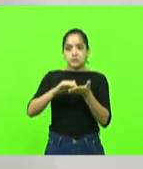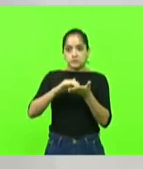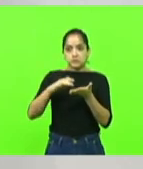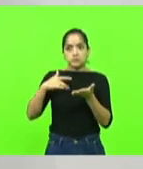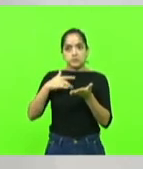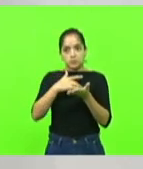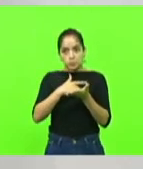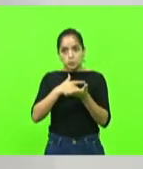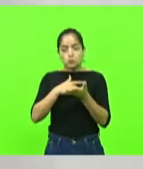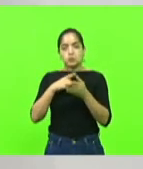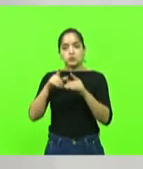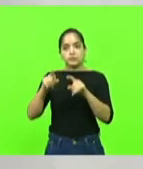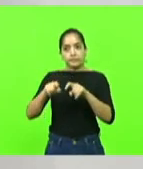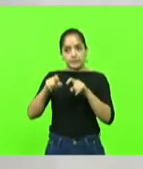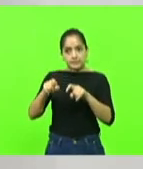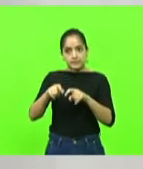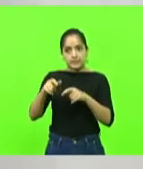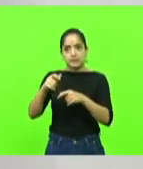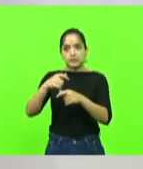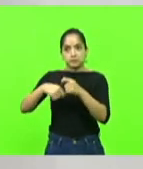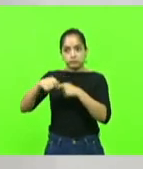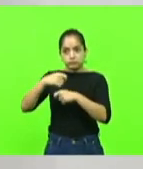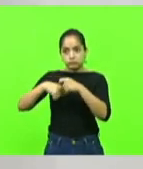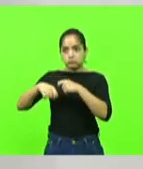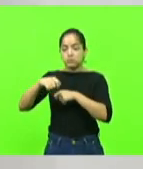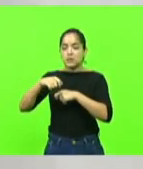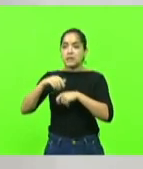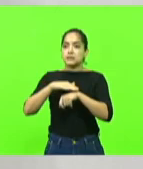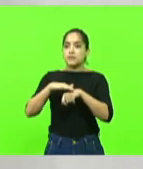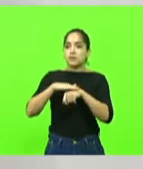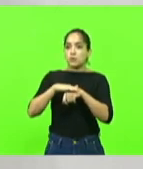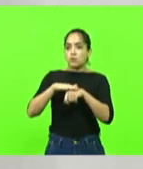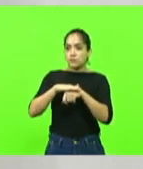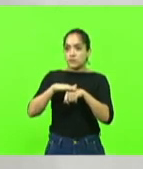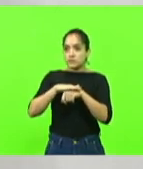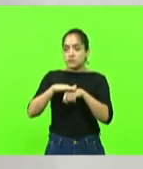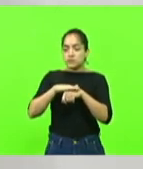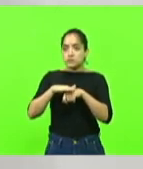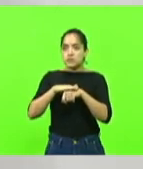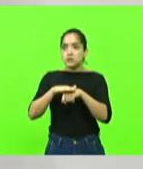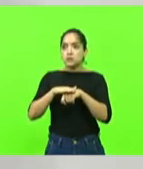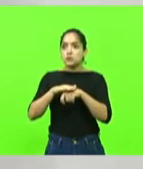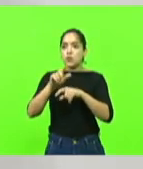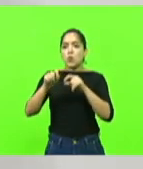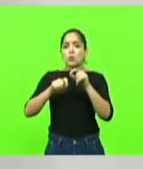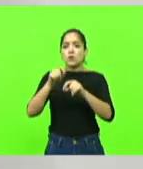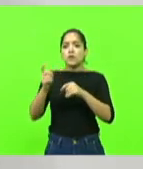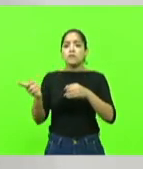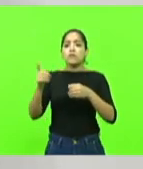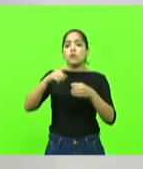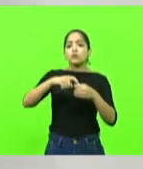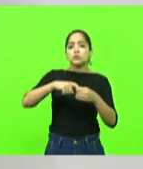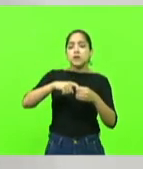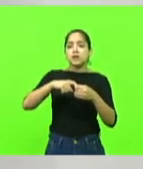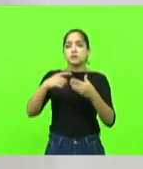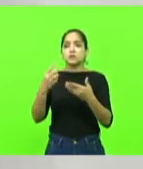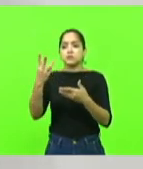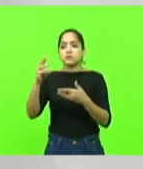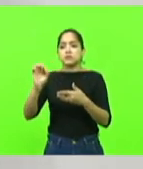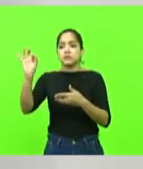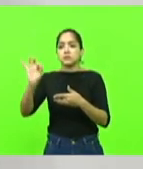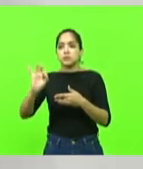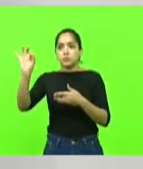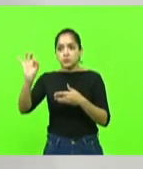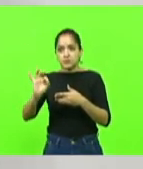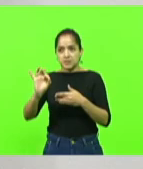secretário de Fazenda, nós estávamos conversando sobre o que é revertido de Joinville e sobre aqueles 30% de pacientes